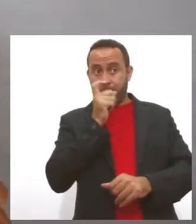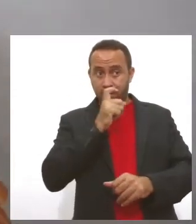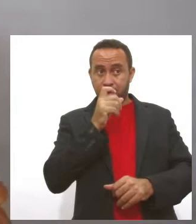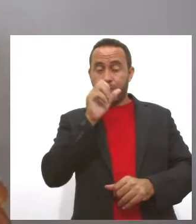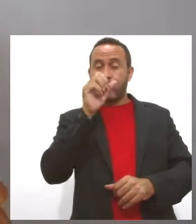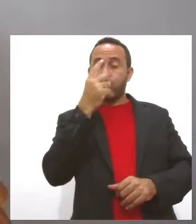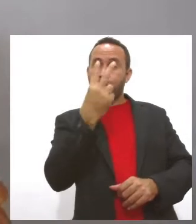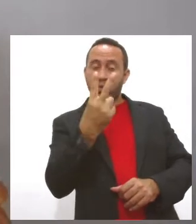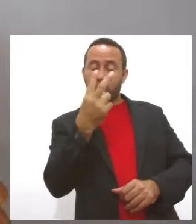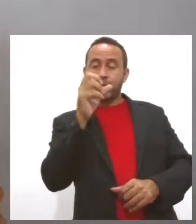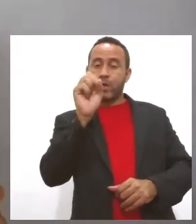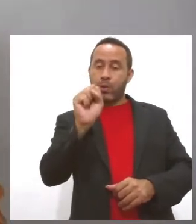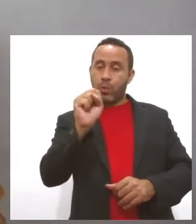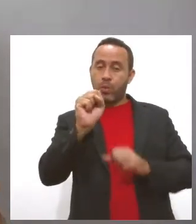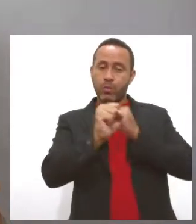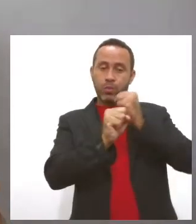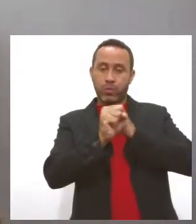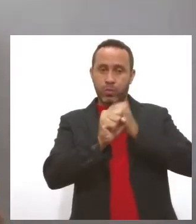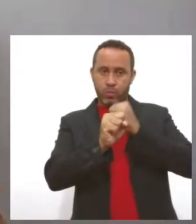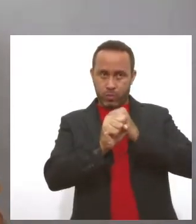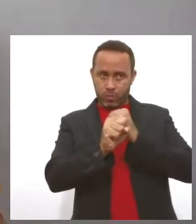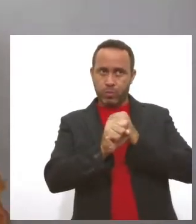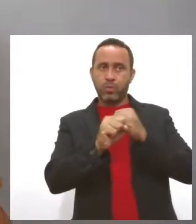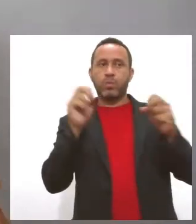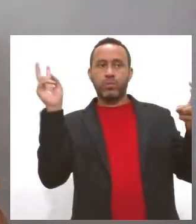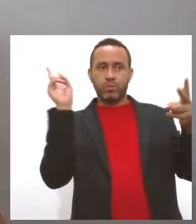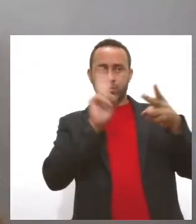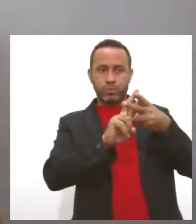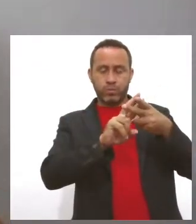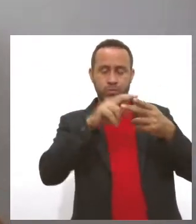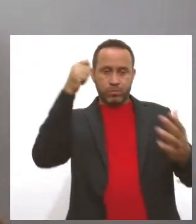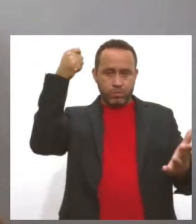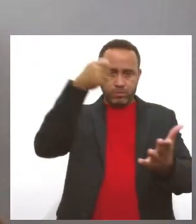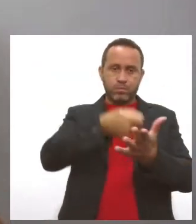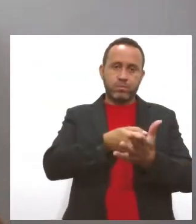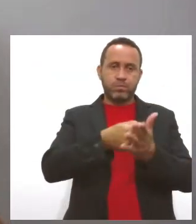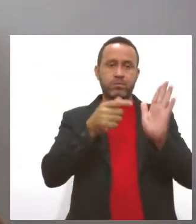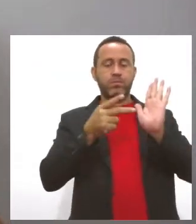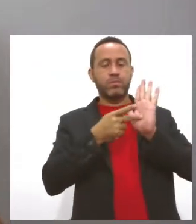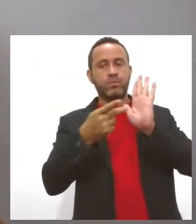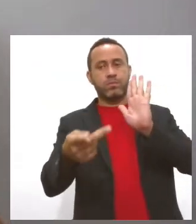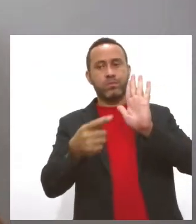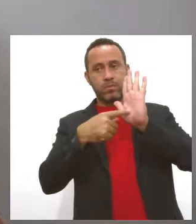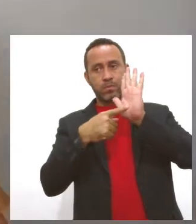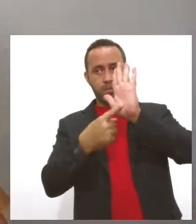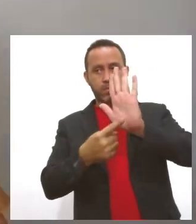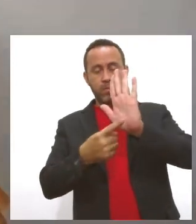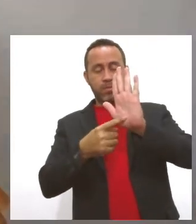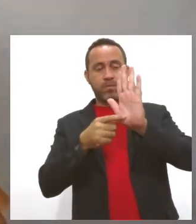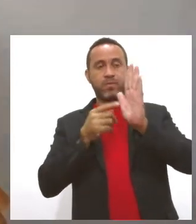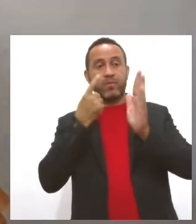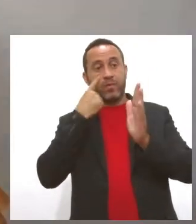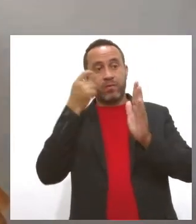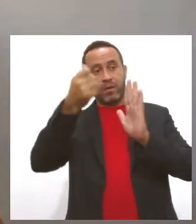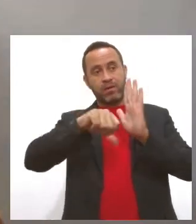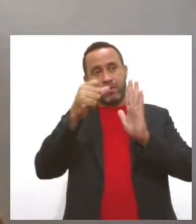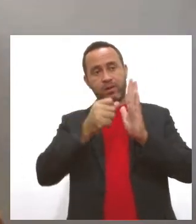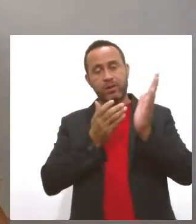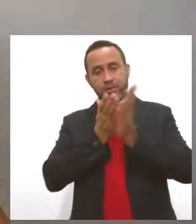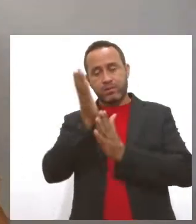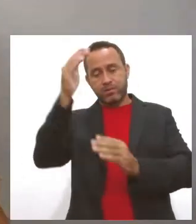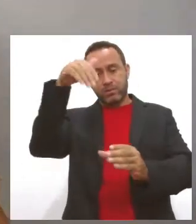anos, além de multa. Esse projeto foi só apresentado, vai, provavelmente deve ser colocado em pauta para ser apreciado e votado pelos